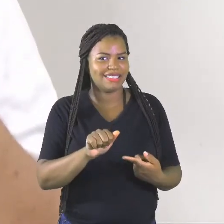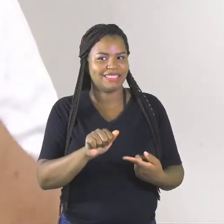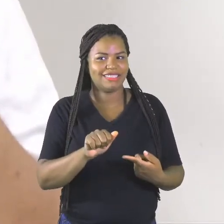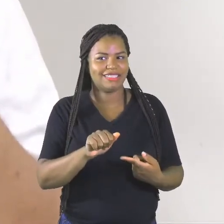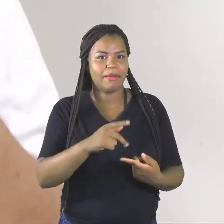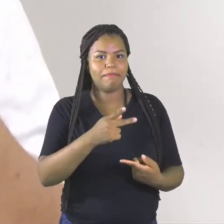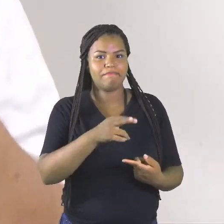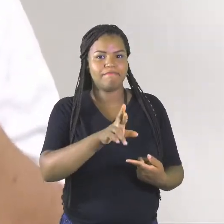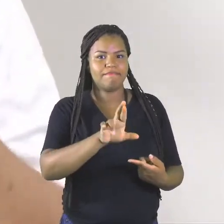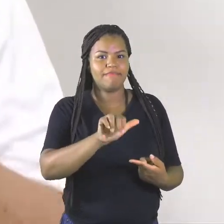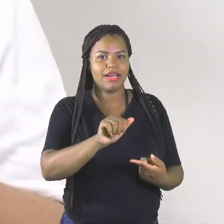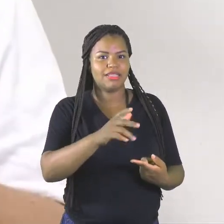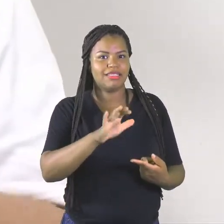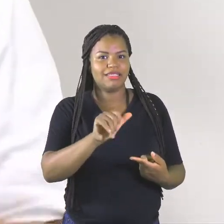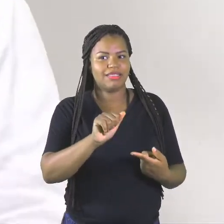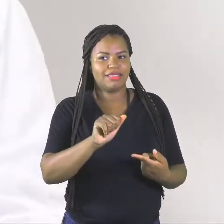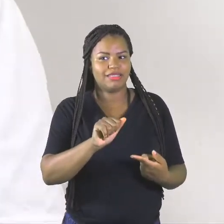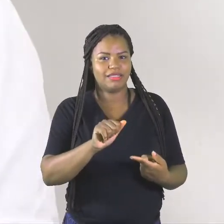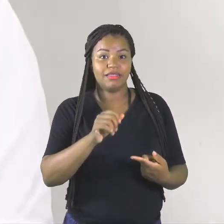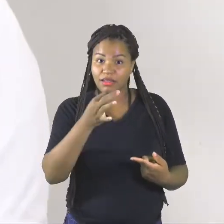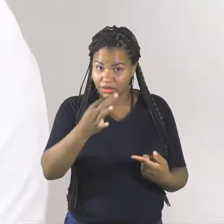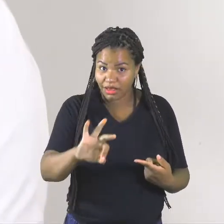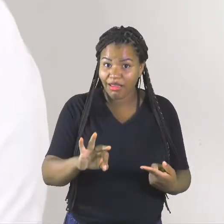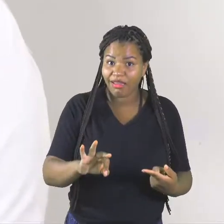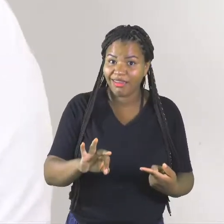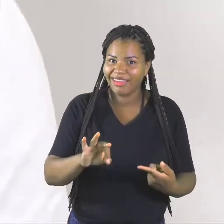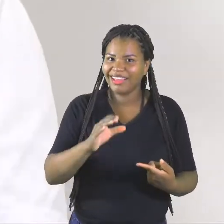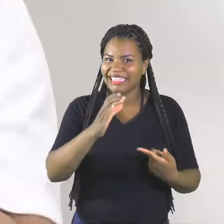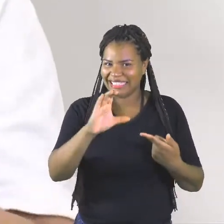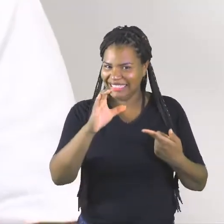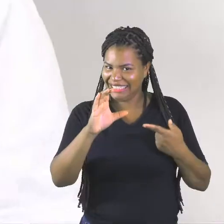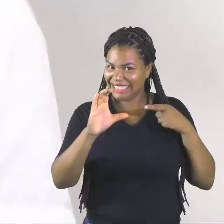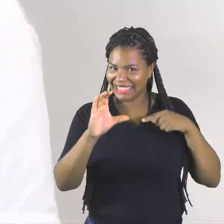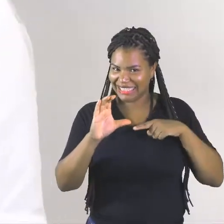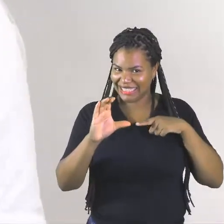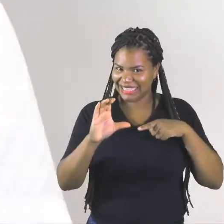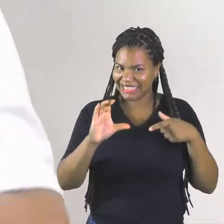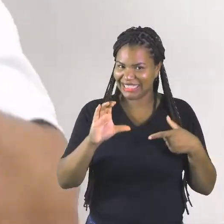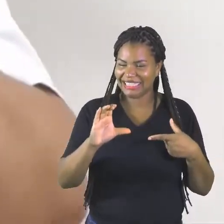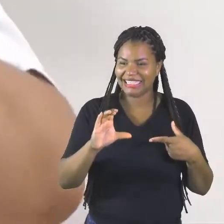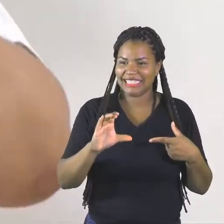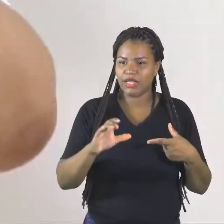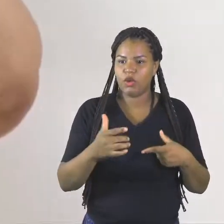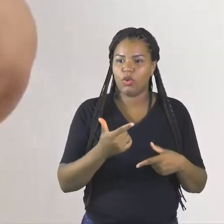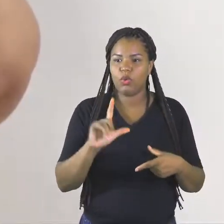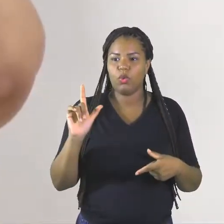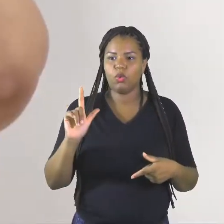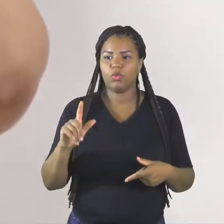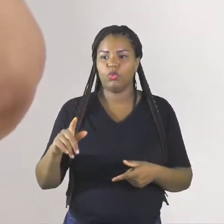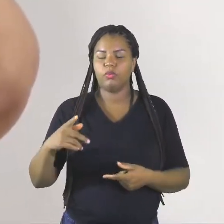Praça. Tá certo? Tá com C cedilha. E vamos ver o outro?